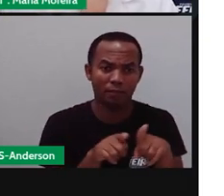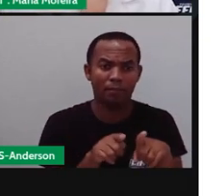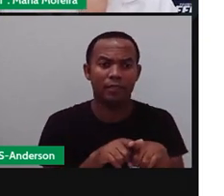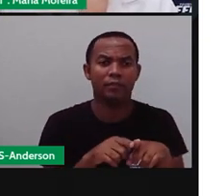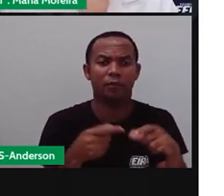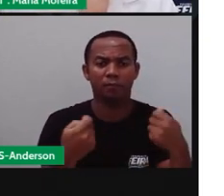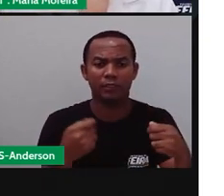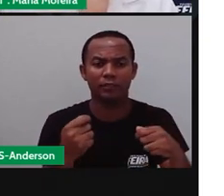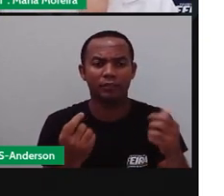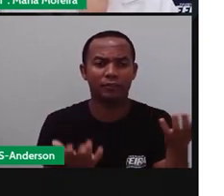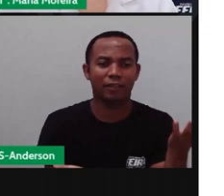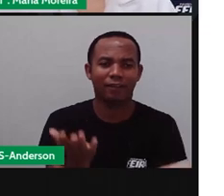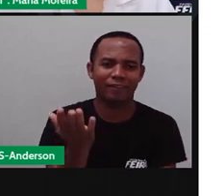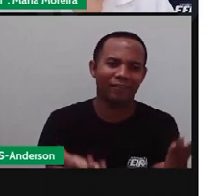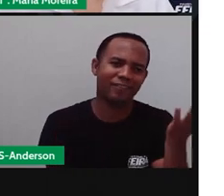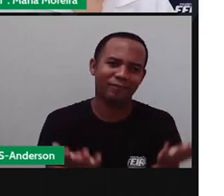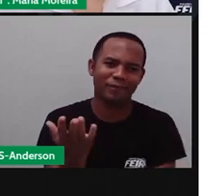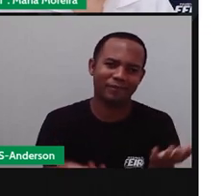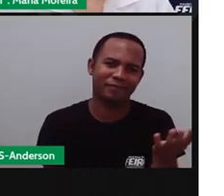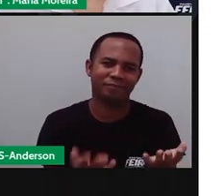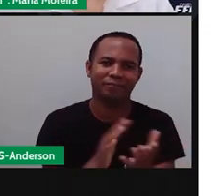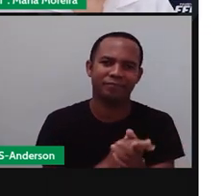nutrientes. Certo?